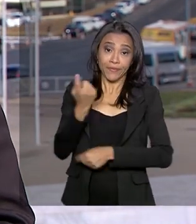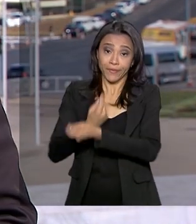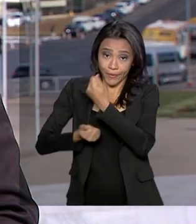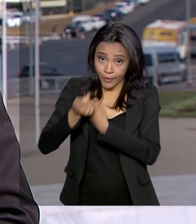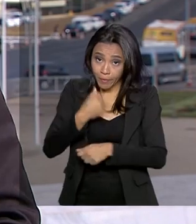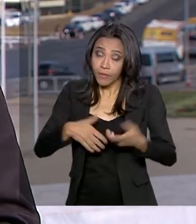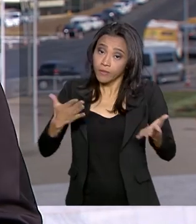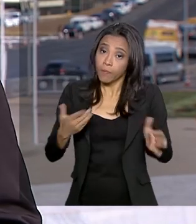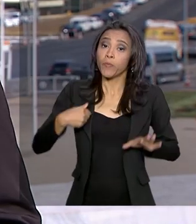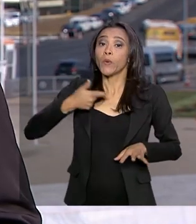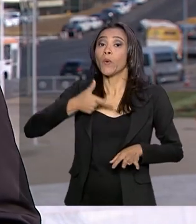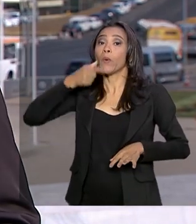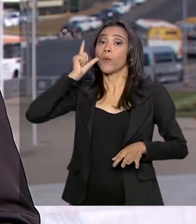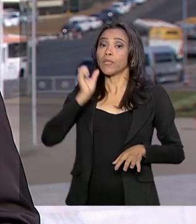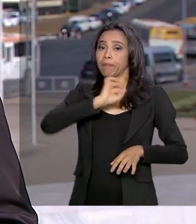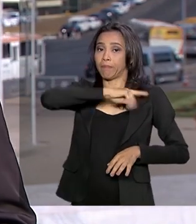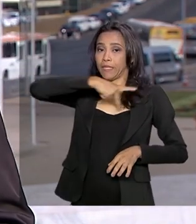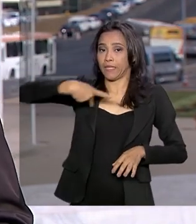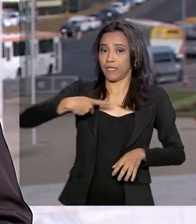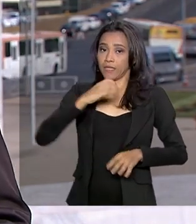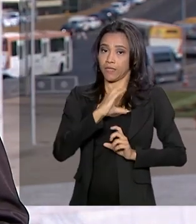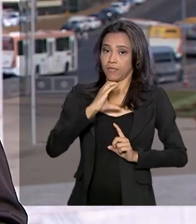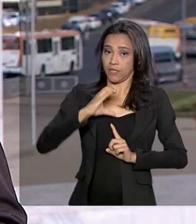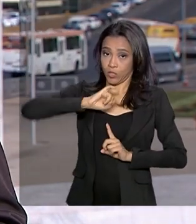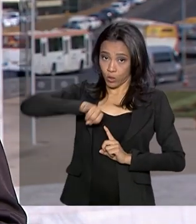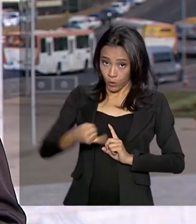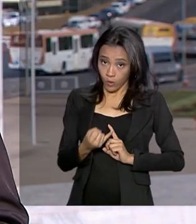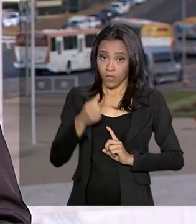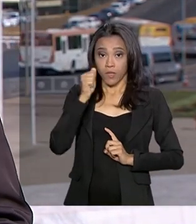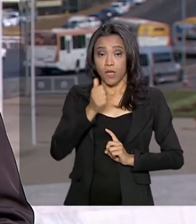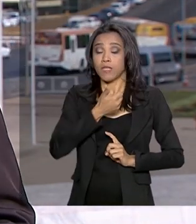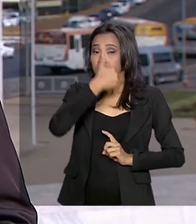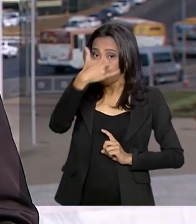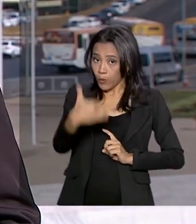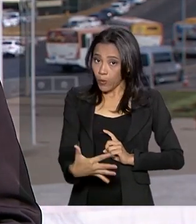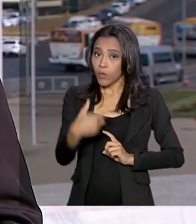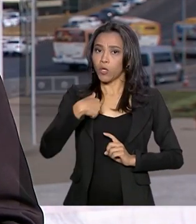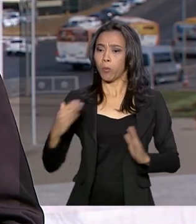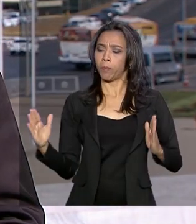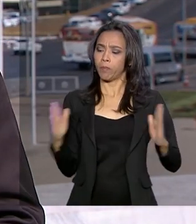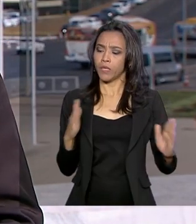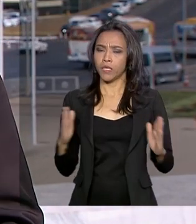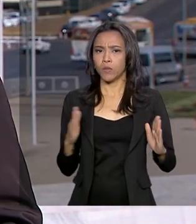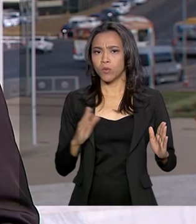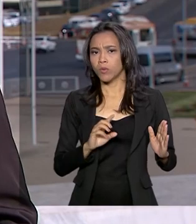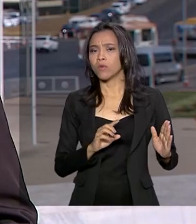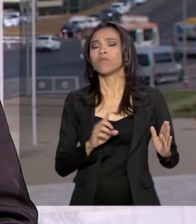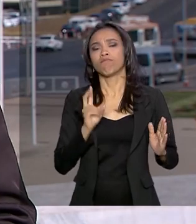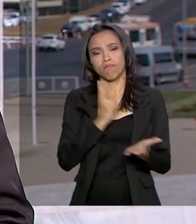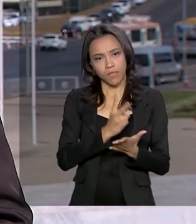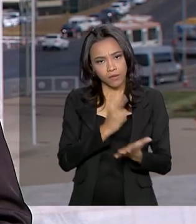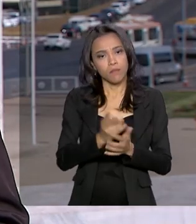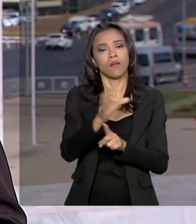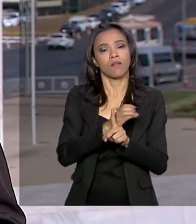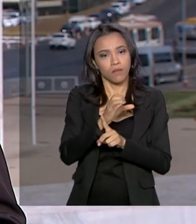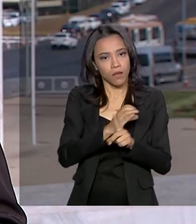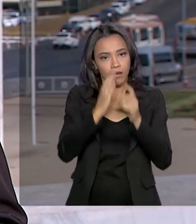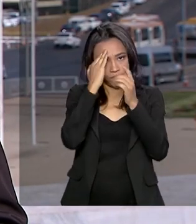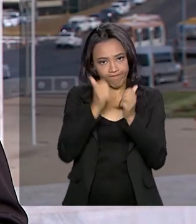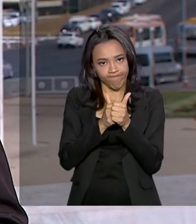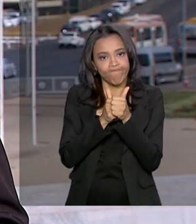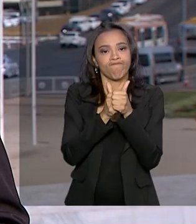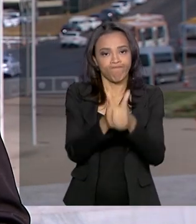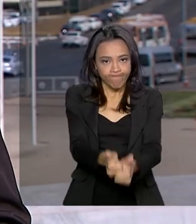senadora, presidente da CCJ, Simone Teppet, disse que os prazos de tramitação estão mantidos. O relator da